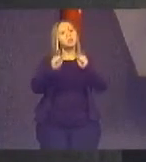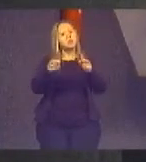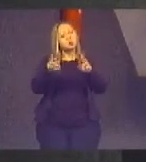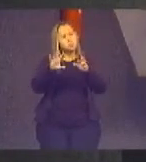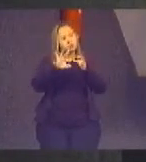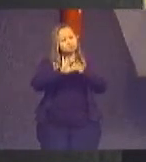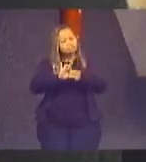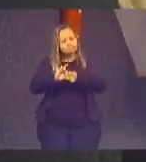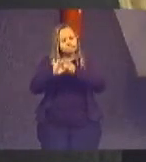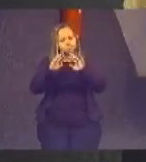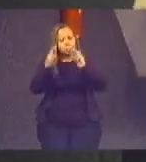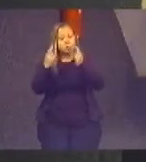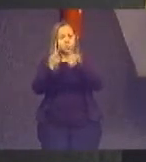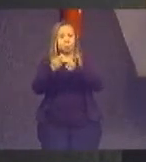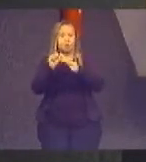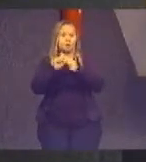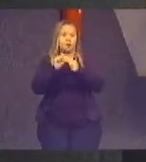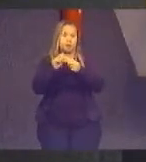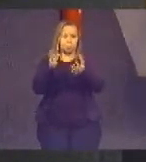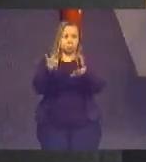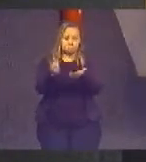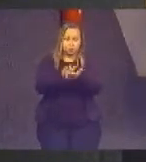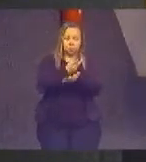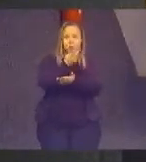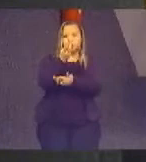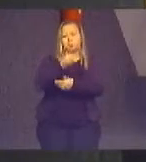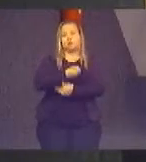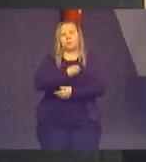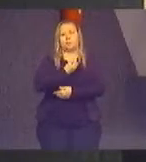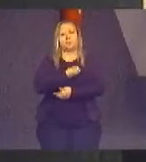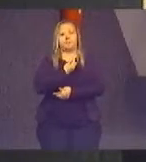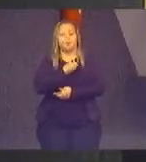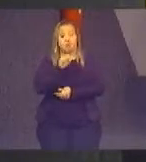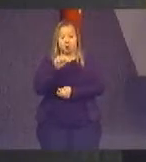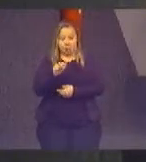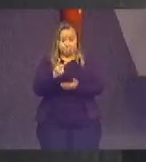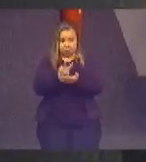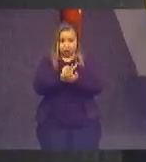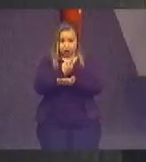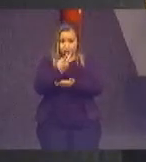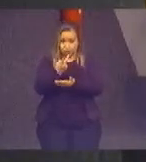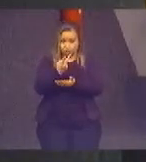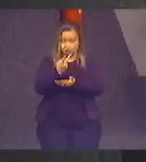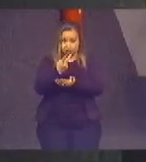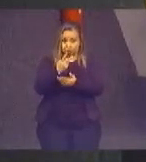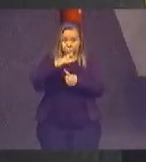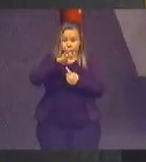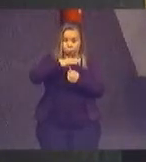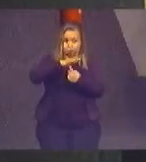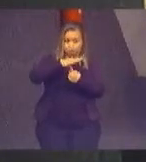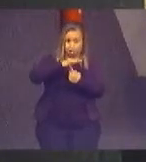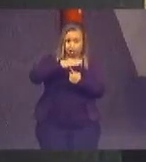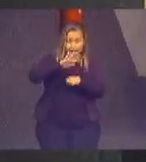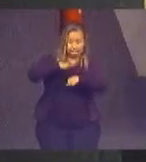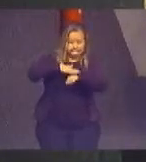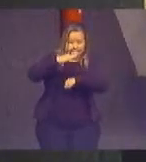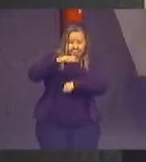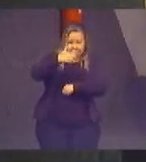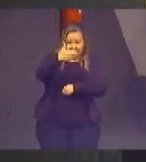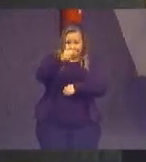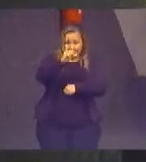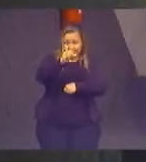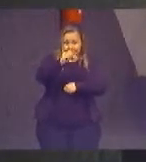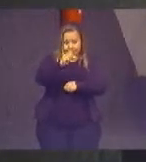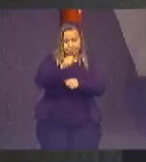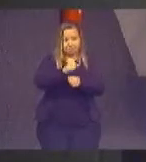acontecer a vida. E isto acontece no Paraná há mais de 16 anos.